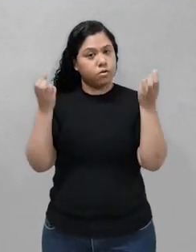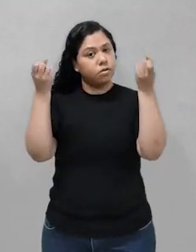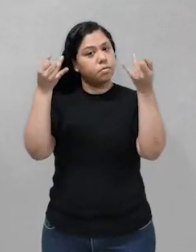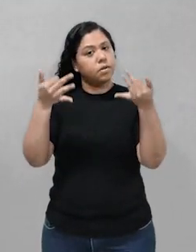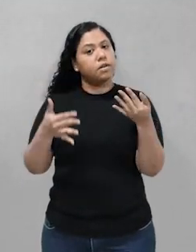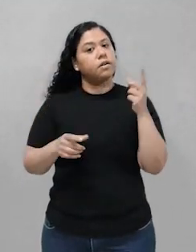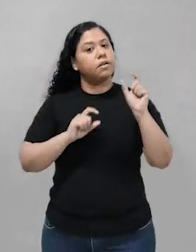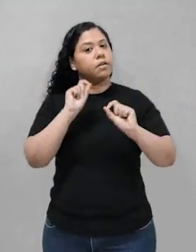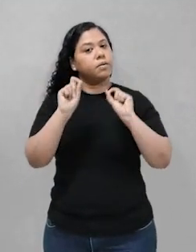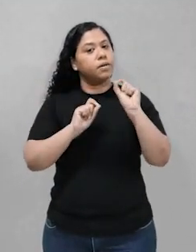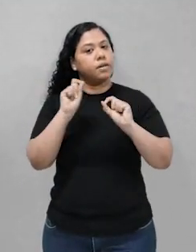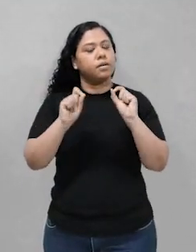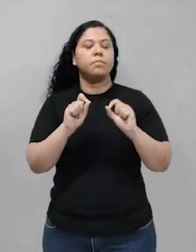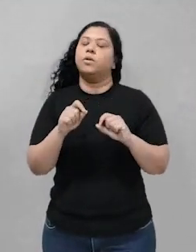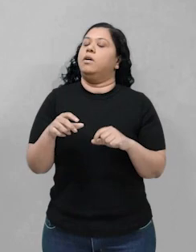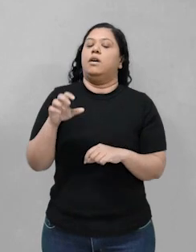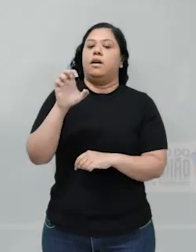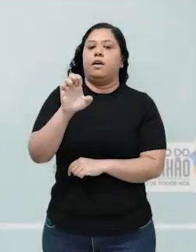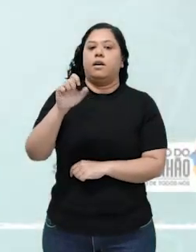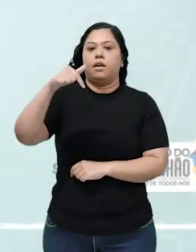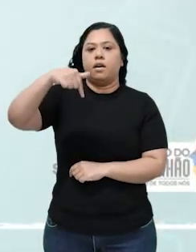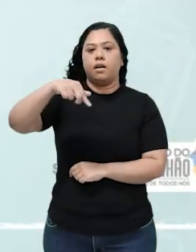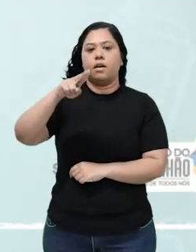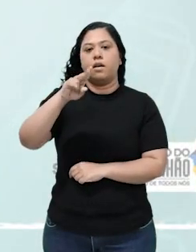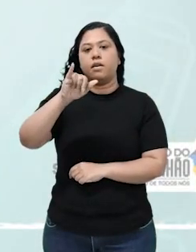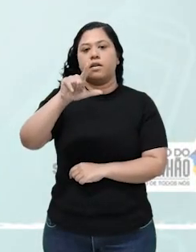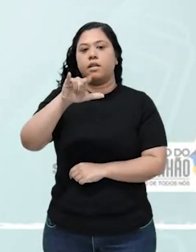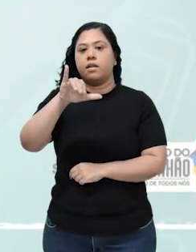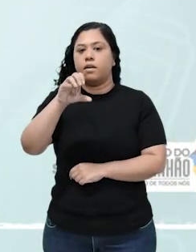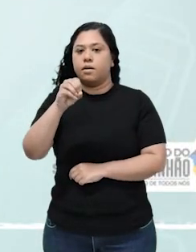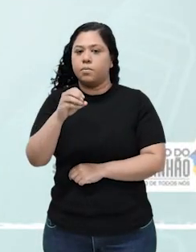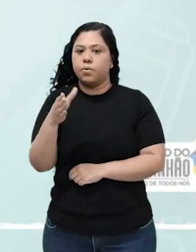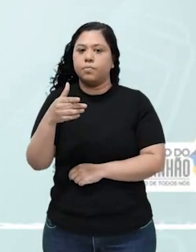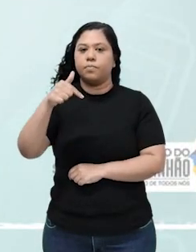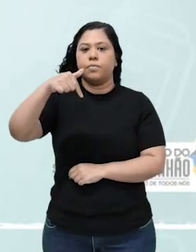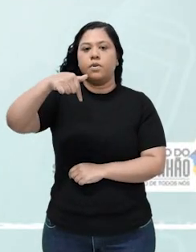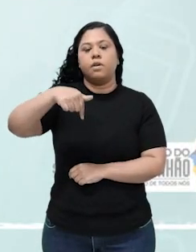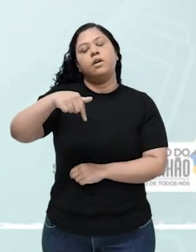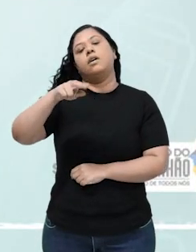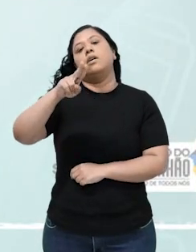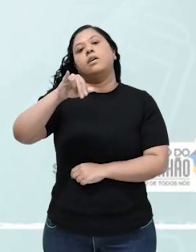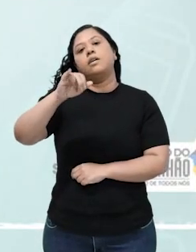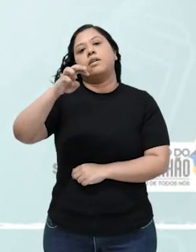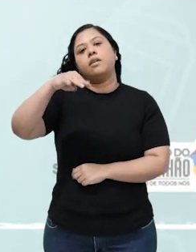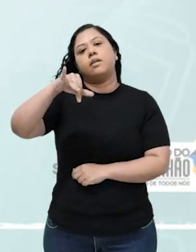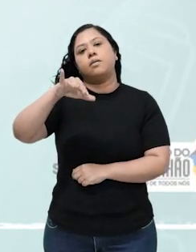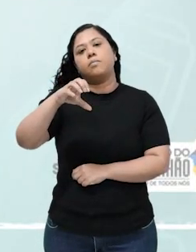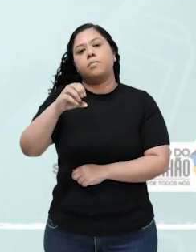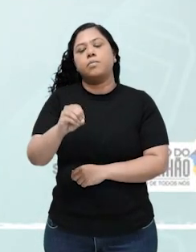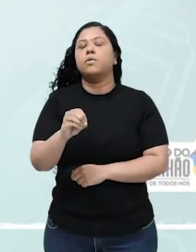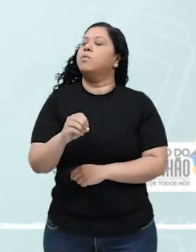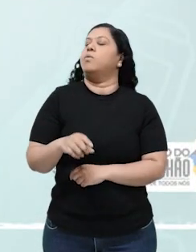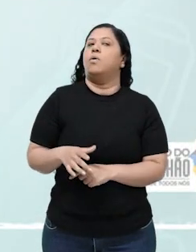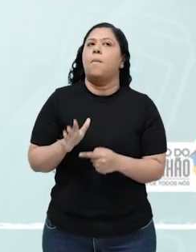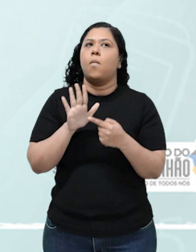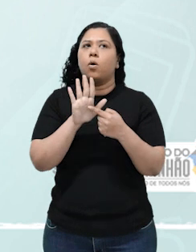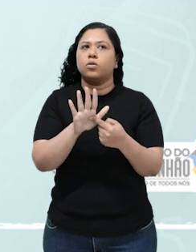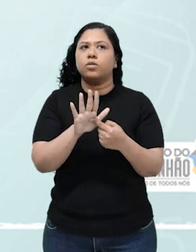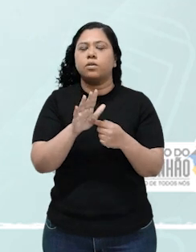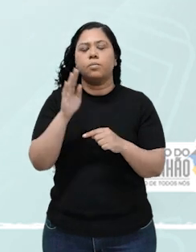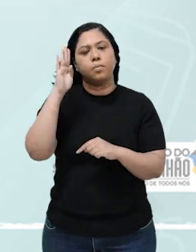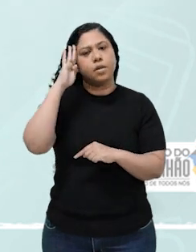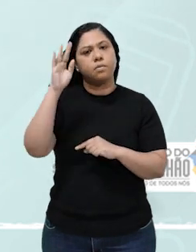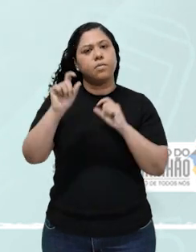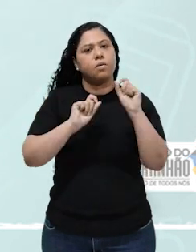de equilíbrio químico destacando o seguinte termo, constante de equilíbrio.